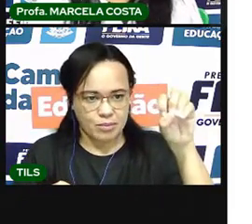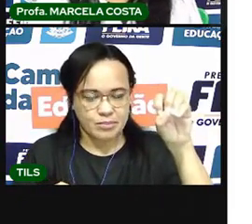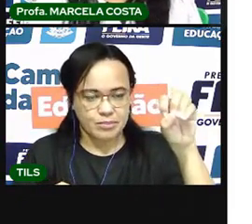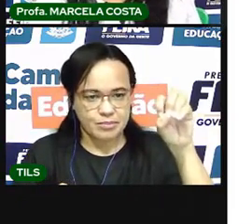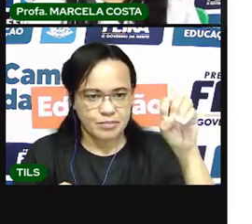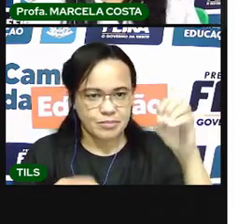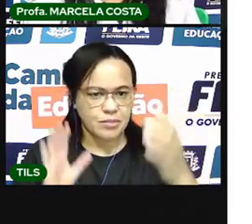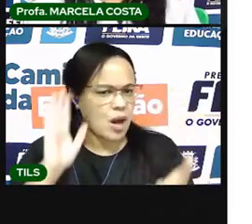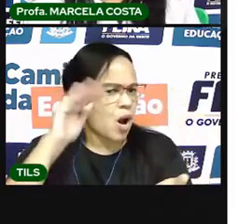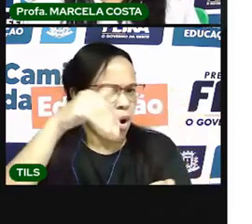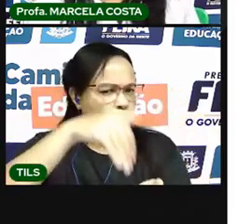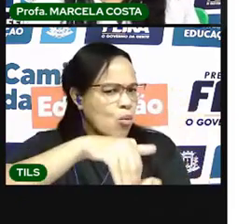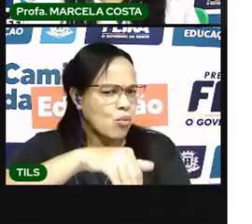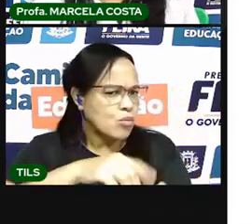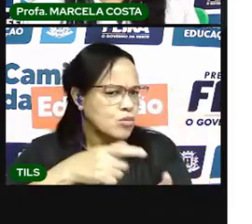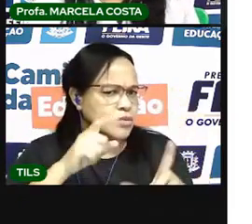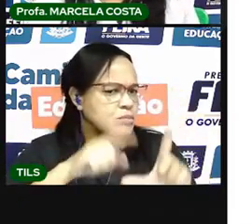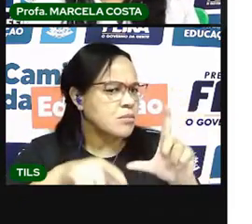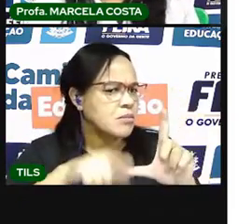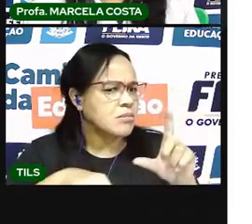E qual é a última letra?